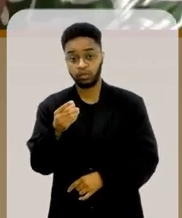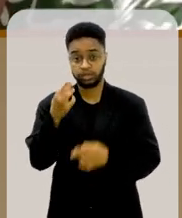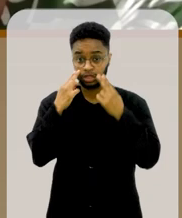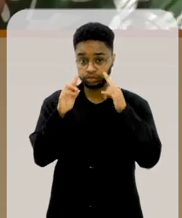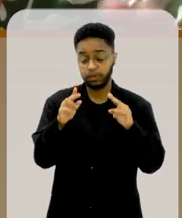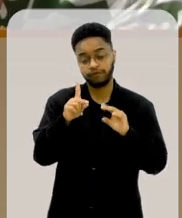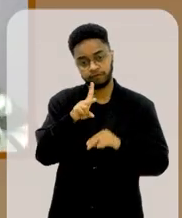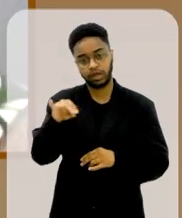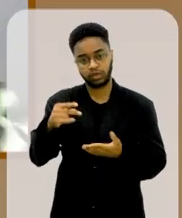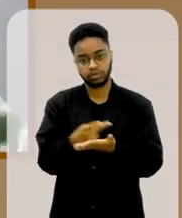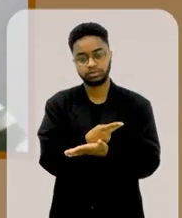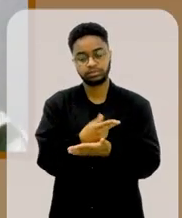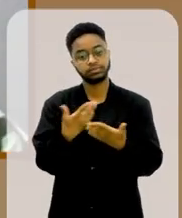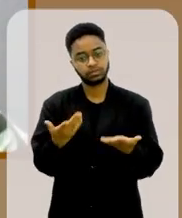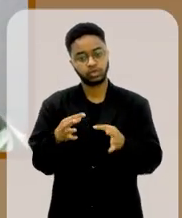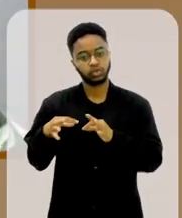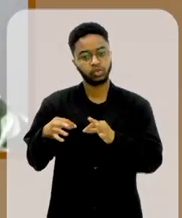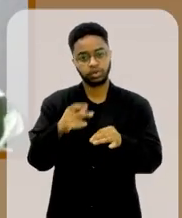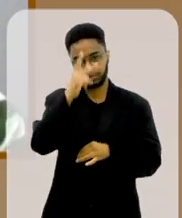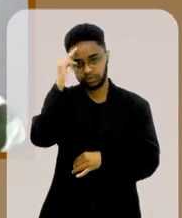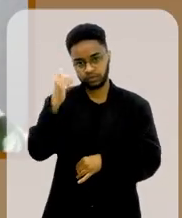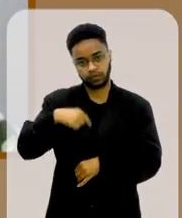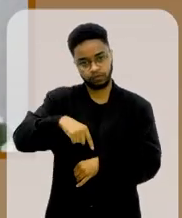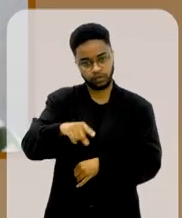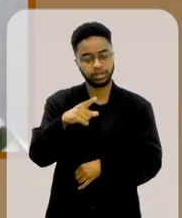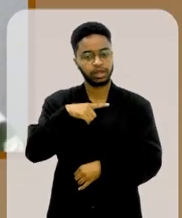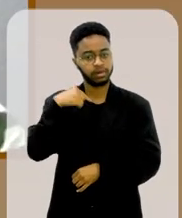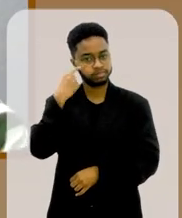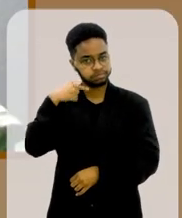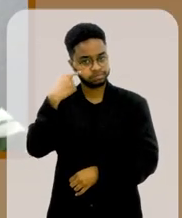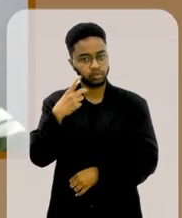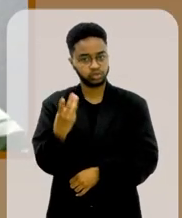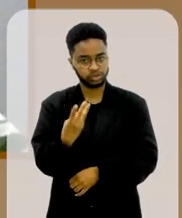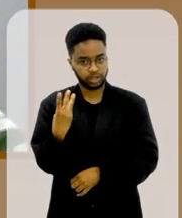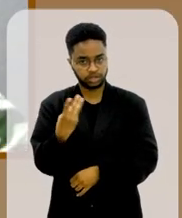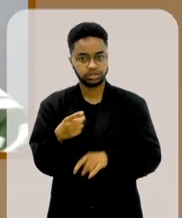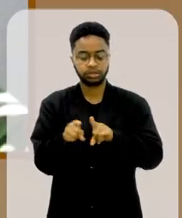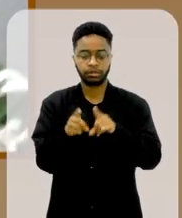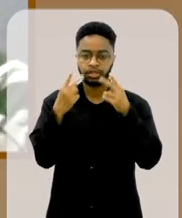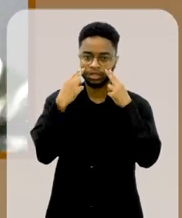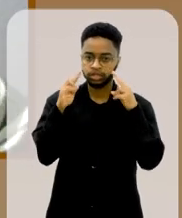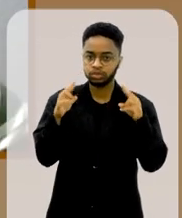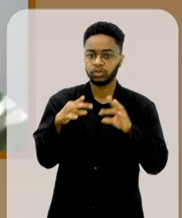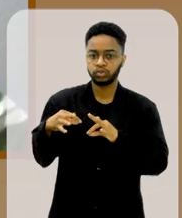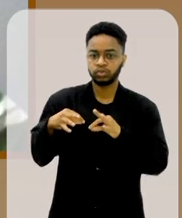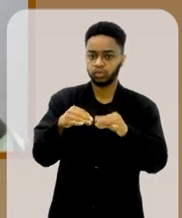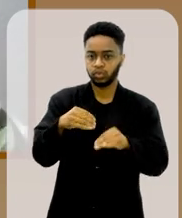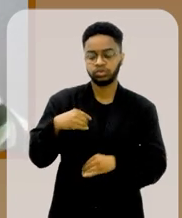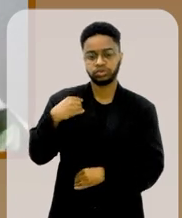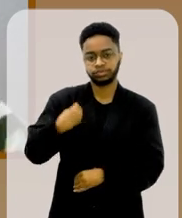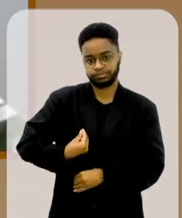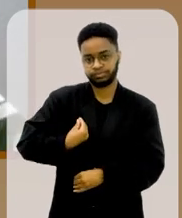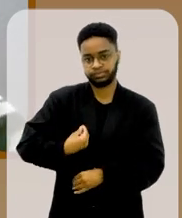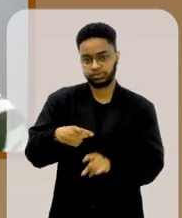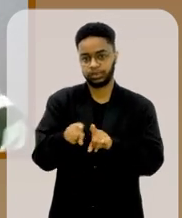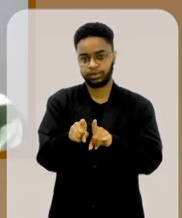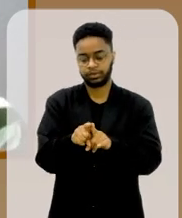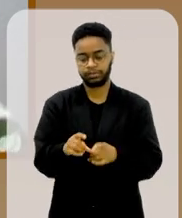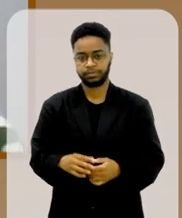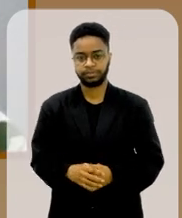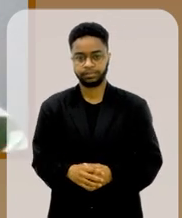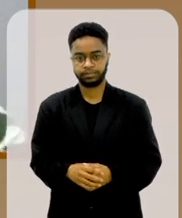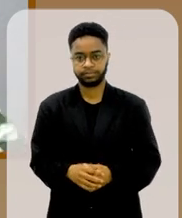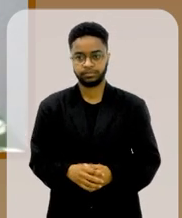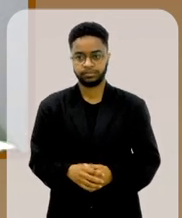Então, aconteceu e todo mundo compareceu. O advogado estava presente, os três advogados, e as testemunhas que eles queriam também estavam presentes.